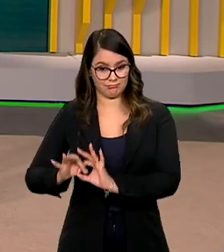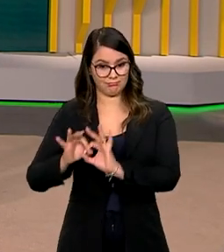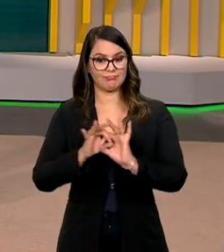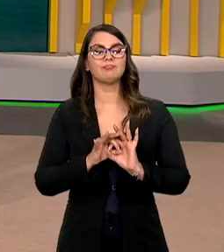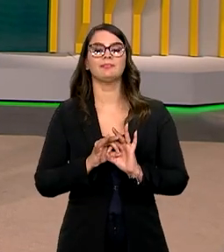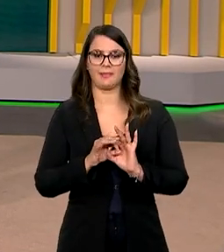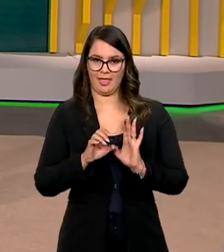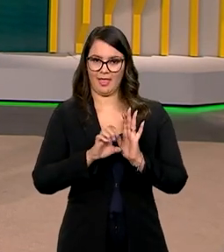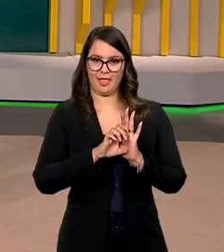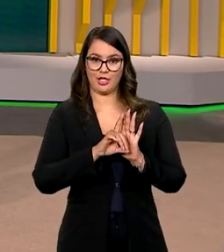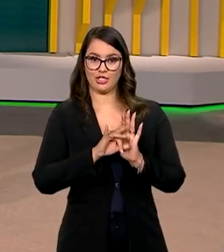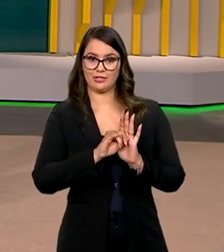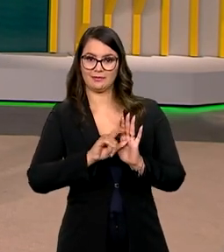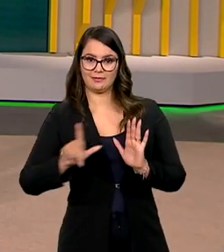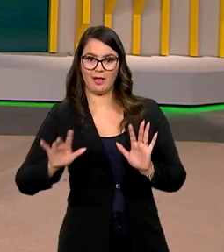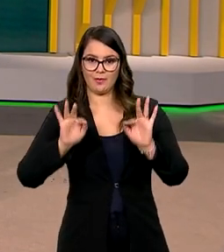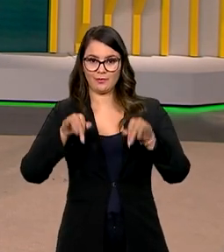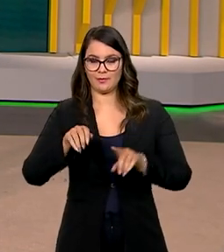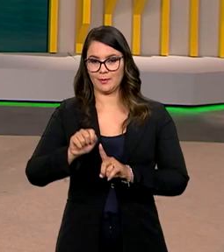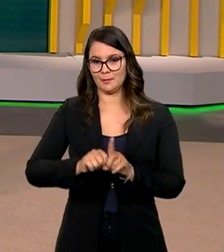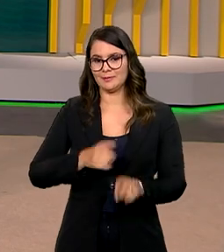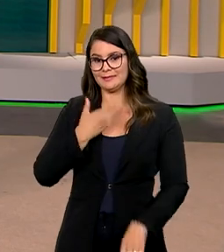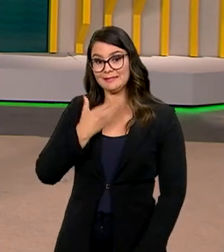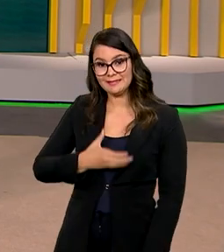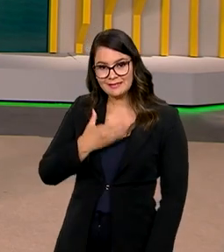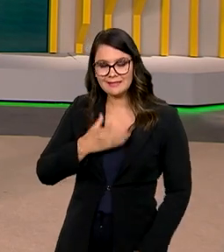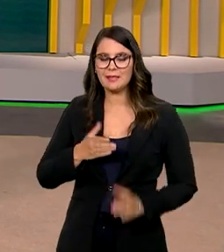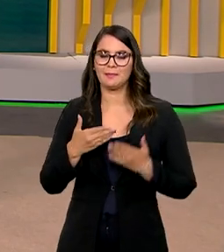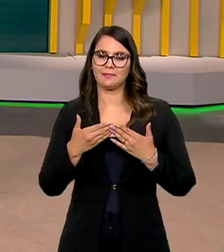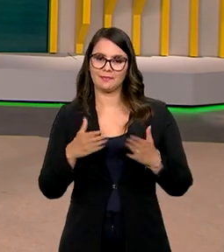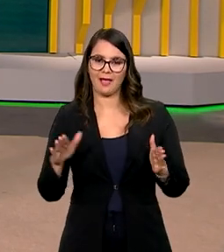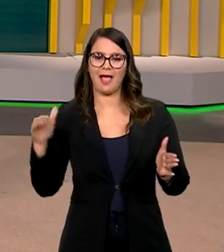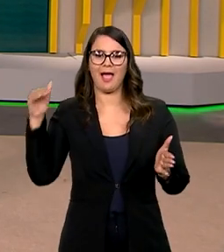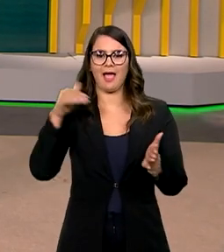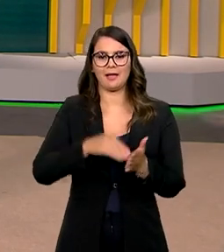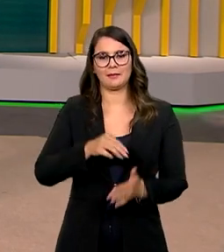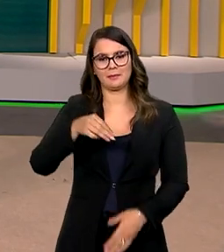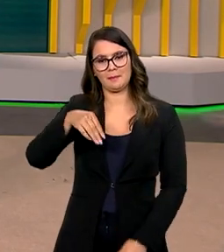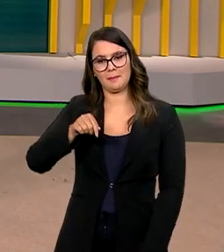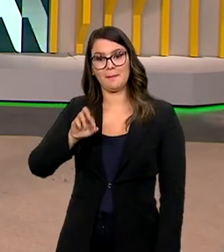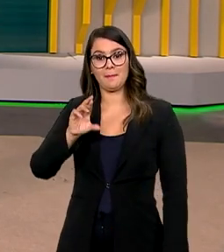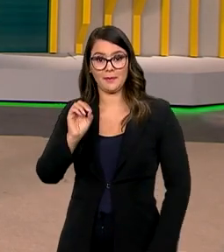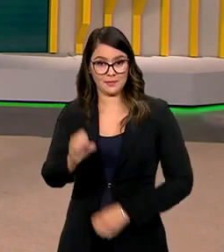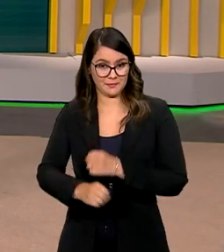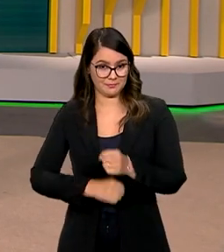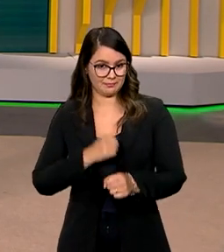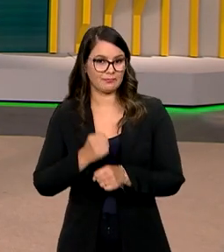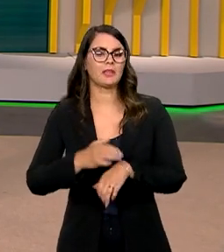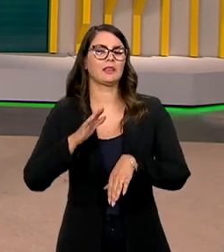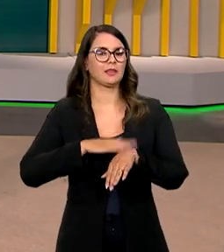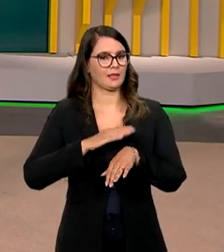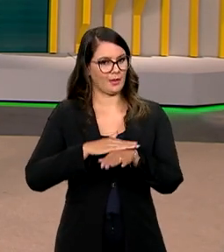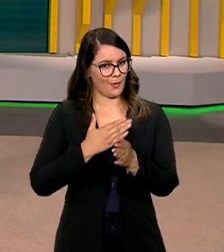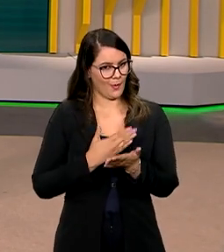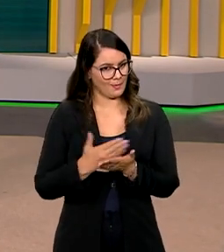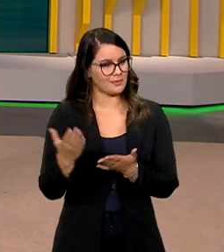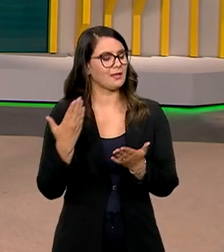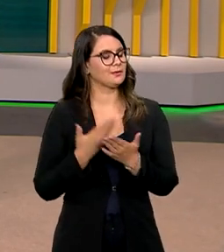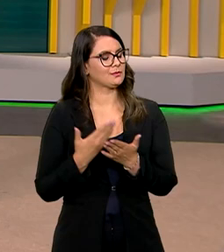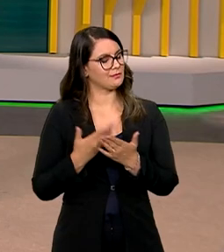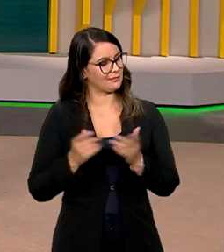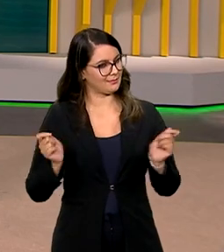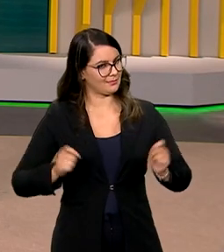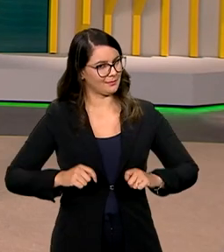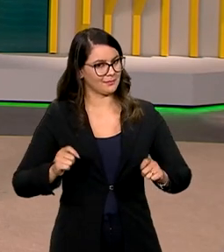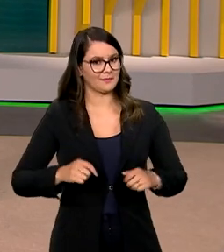ganhar edital no final de dezembro e deve ser realizado até março do ano que vem. Já dá tempo de começar a estudar que ainda não começou.